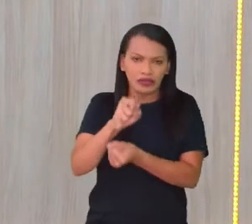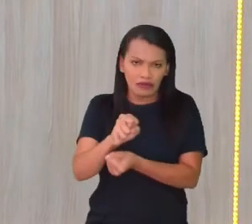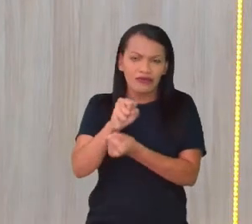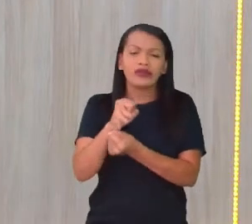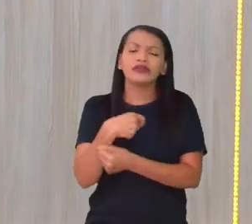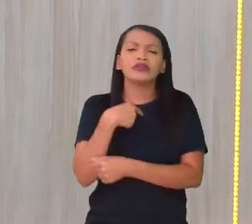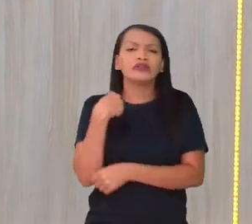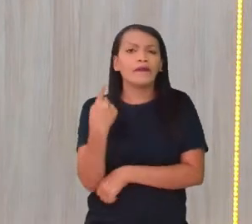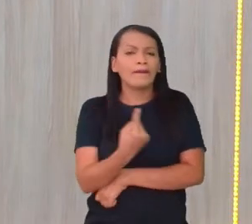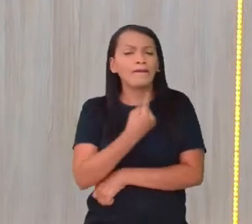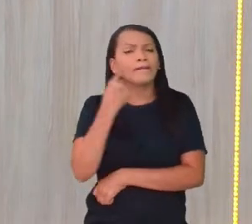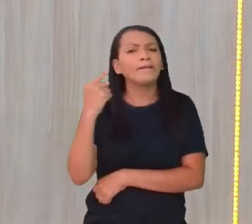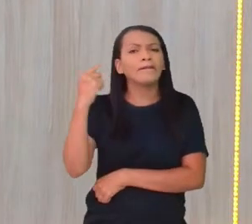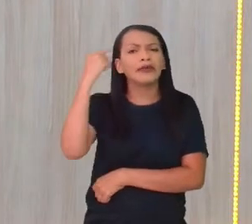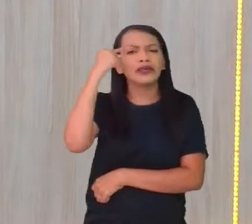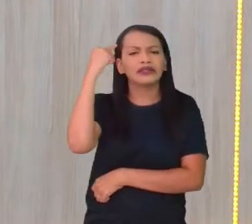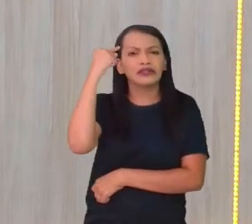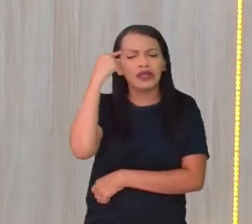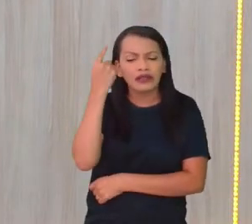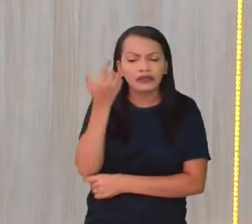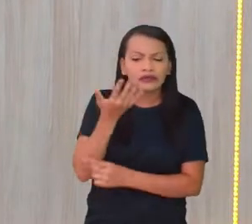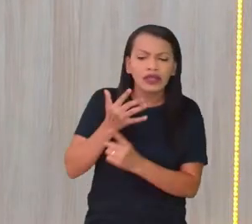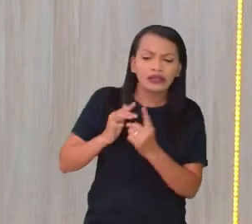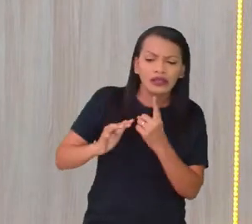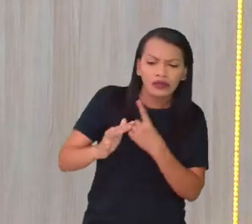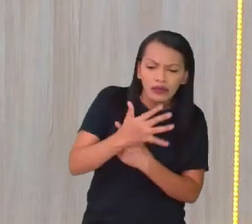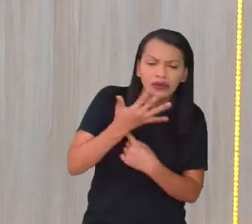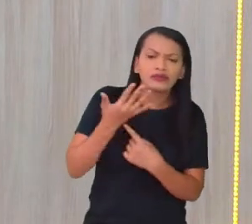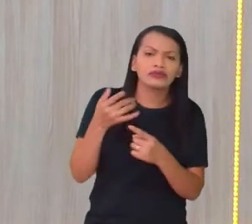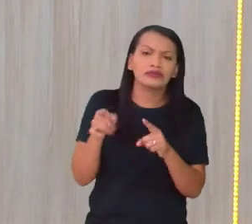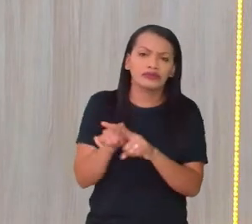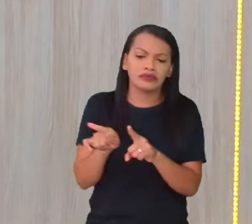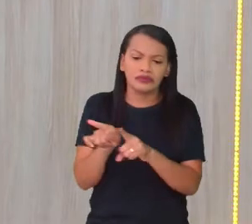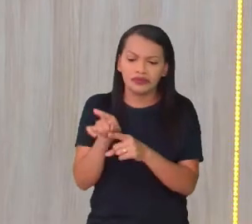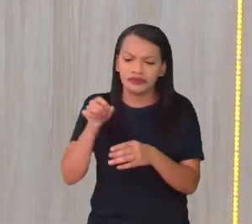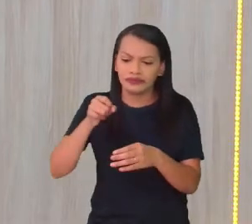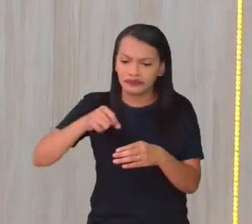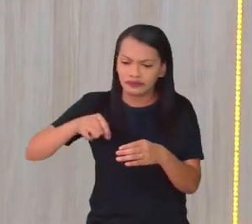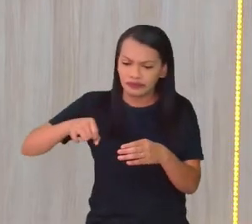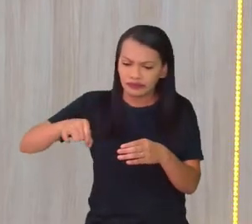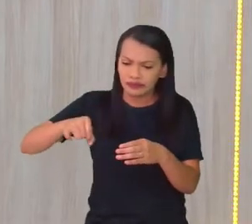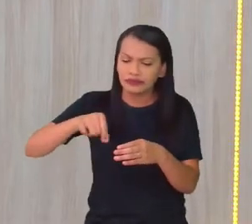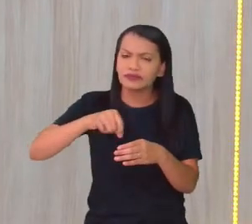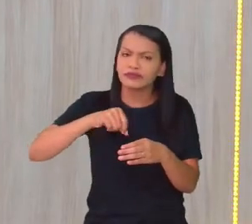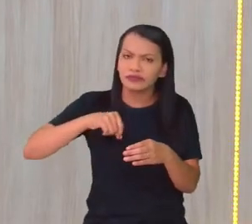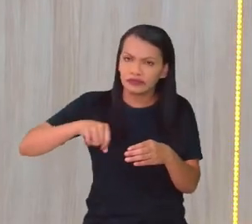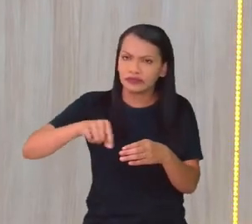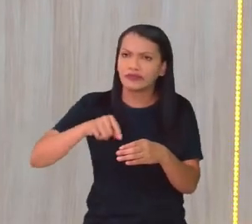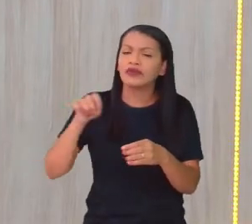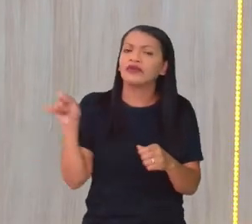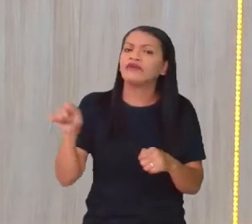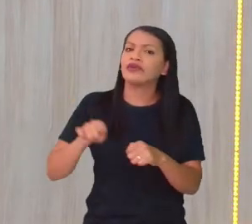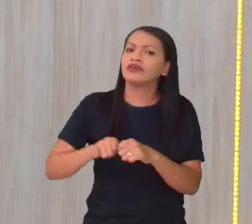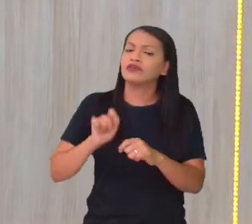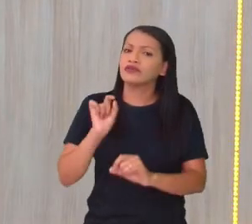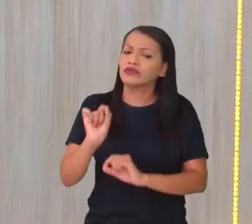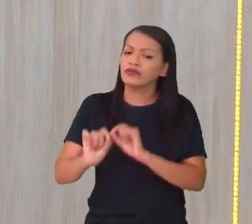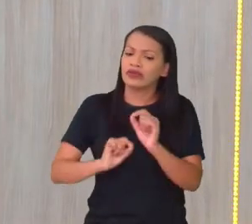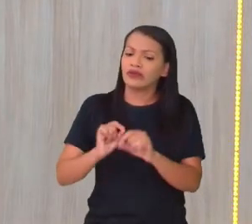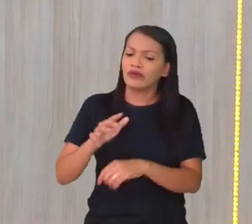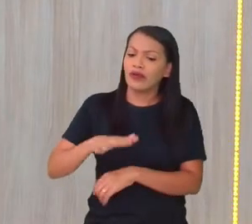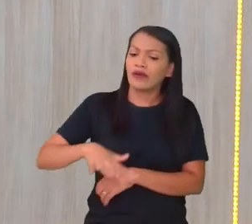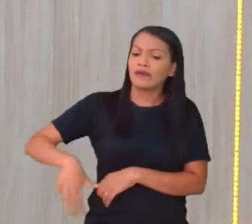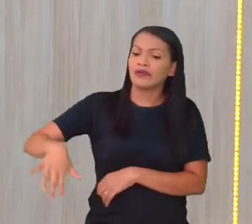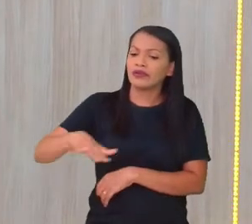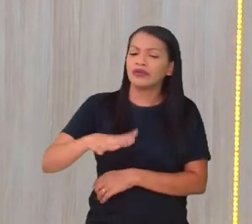estar pensando aí na natureza, no replantio, replantar e fazer com que aquele ambiente,